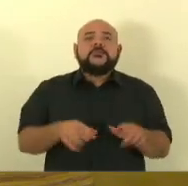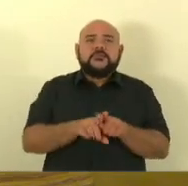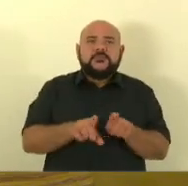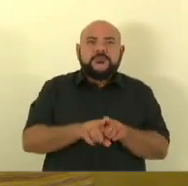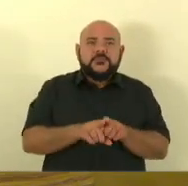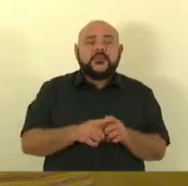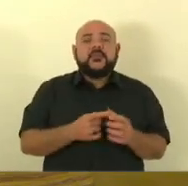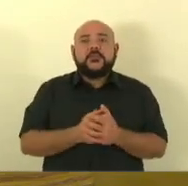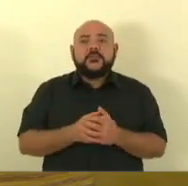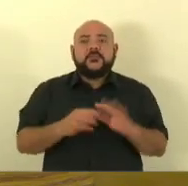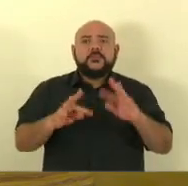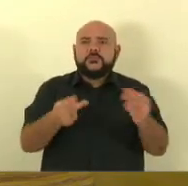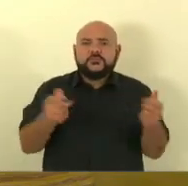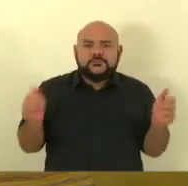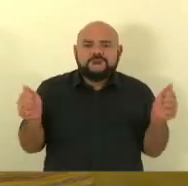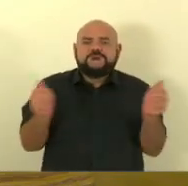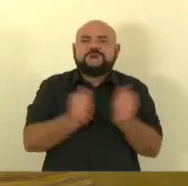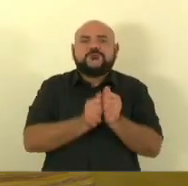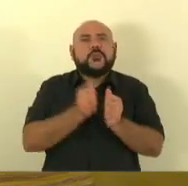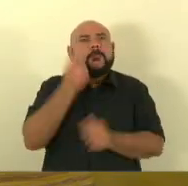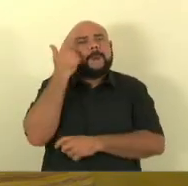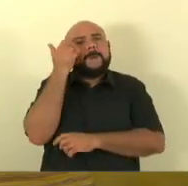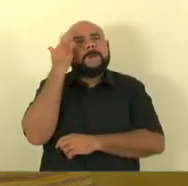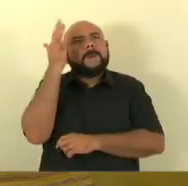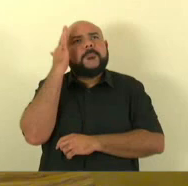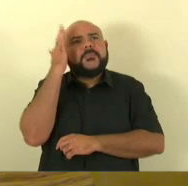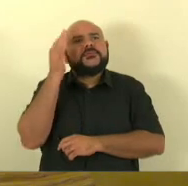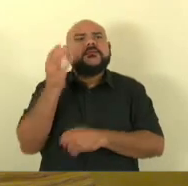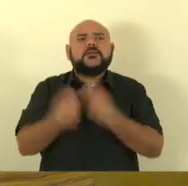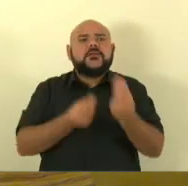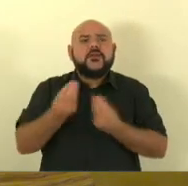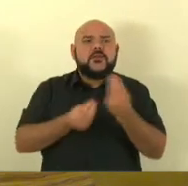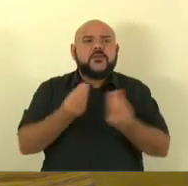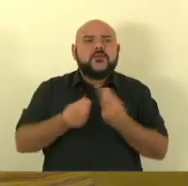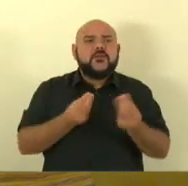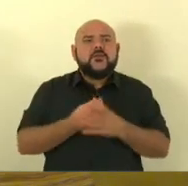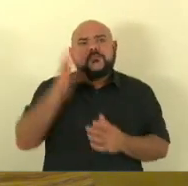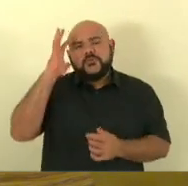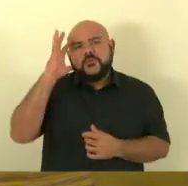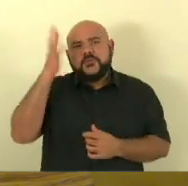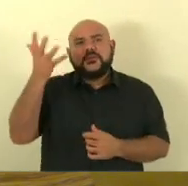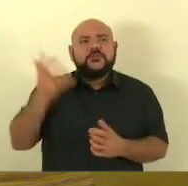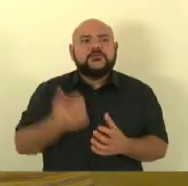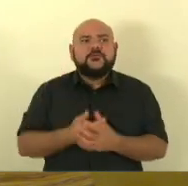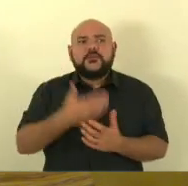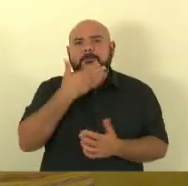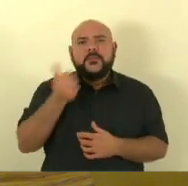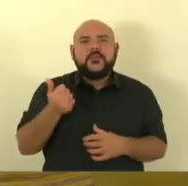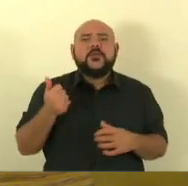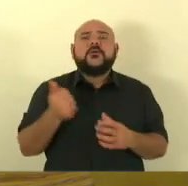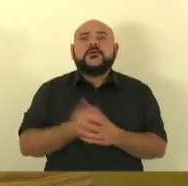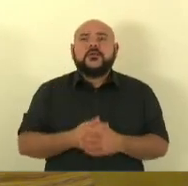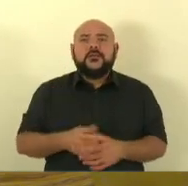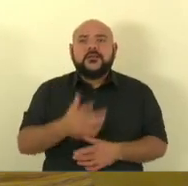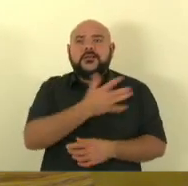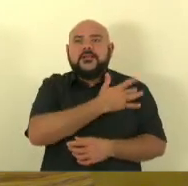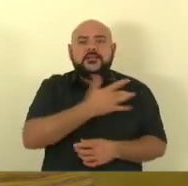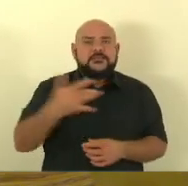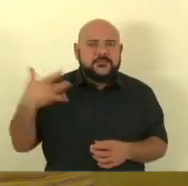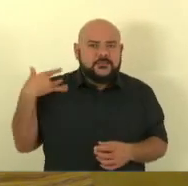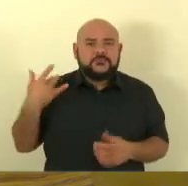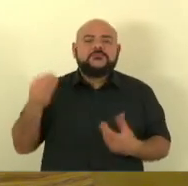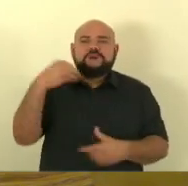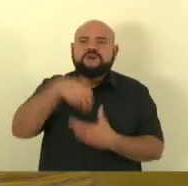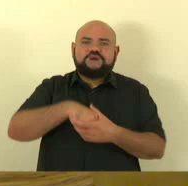para todos juntos pensarmos da melhor forma de dar uma destinação para a saúde dos militares estaduais e